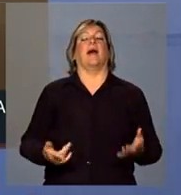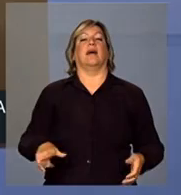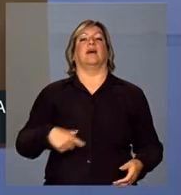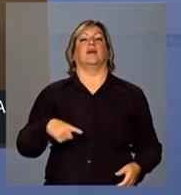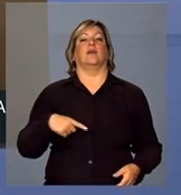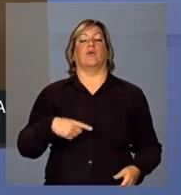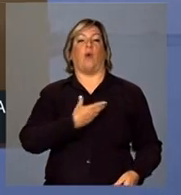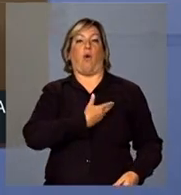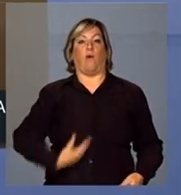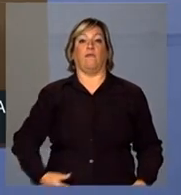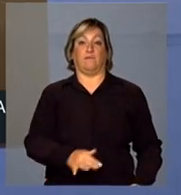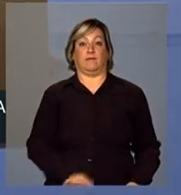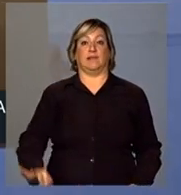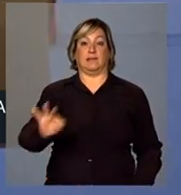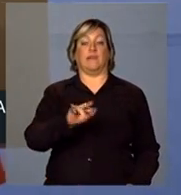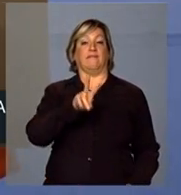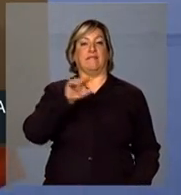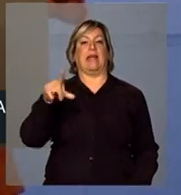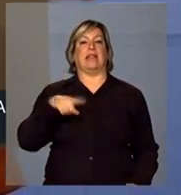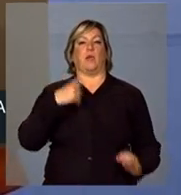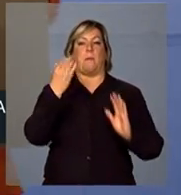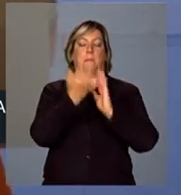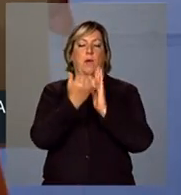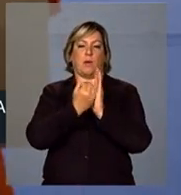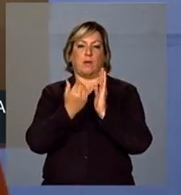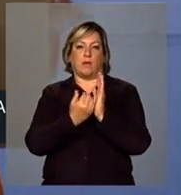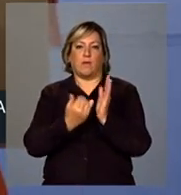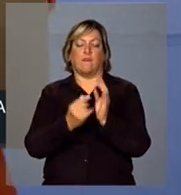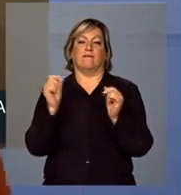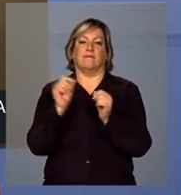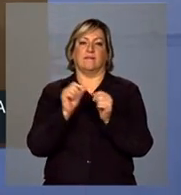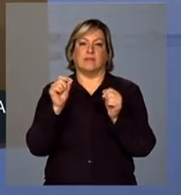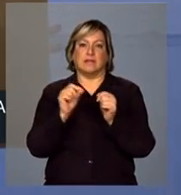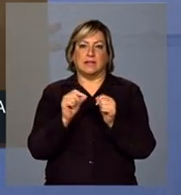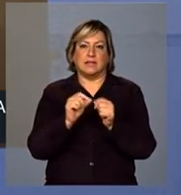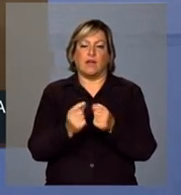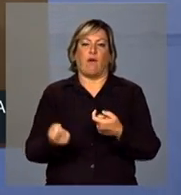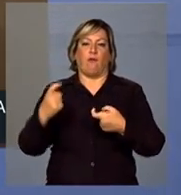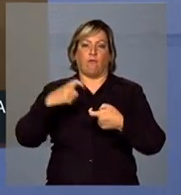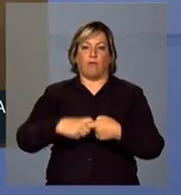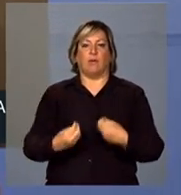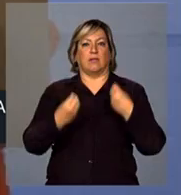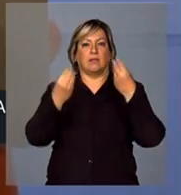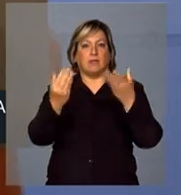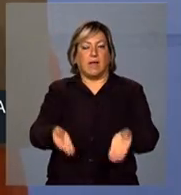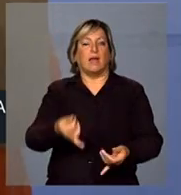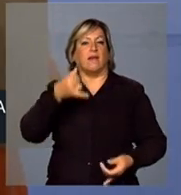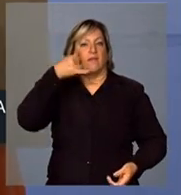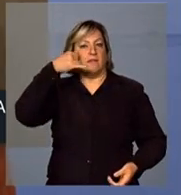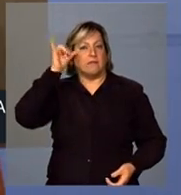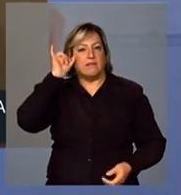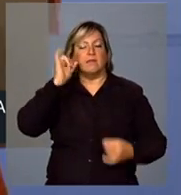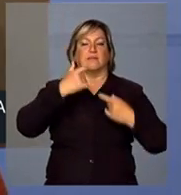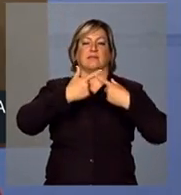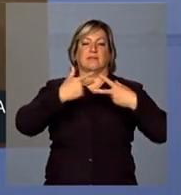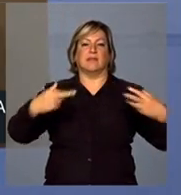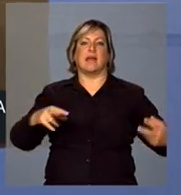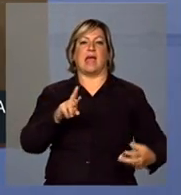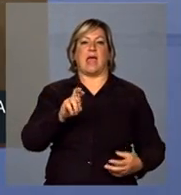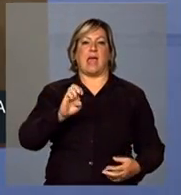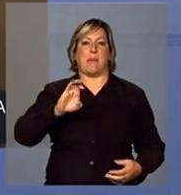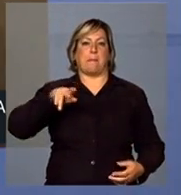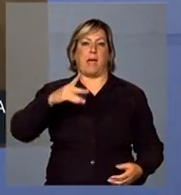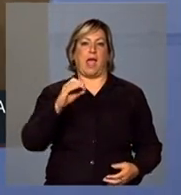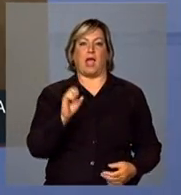vai ter um programa de recomposição de rebanhos. Eu tenho dito isso em